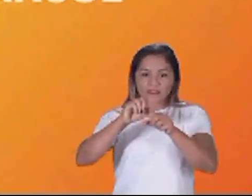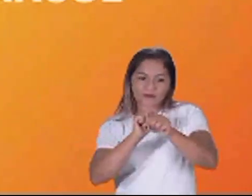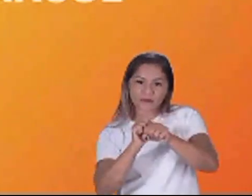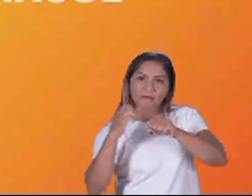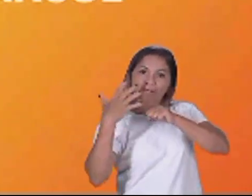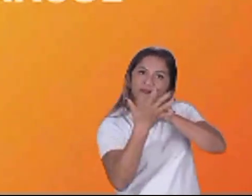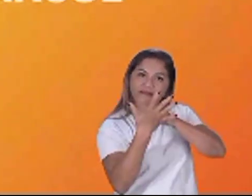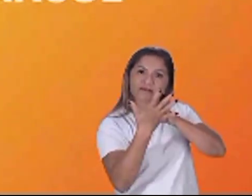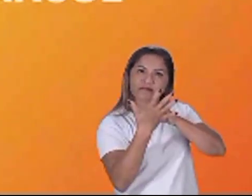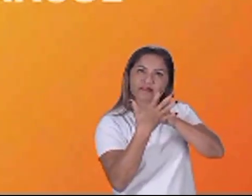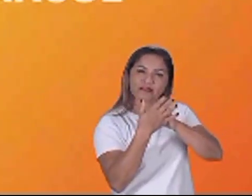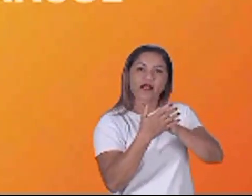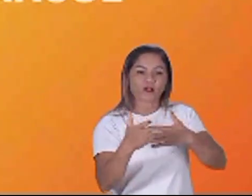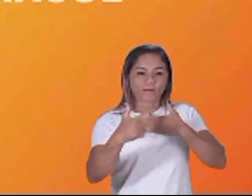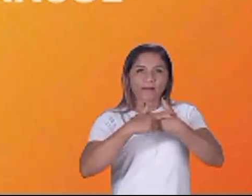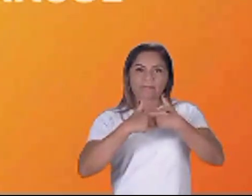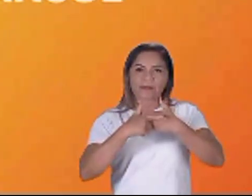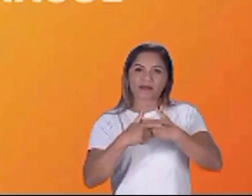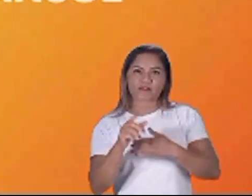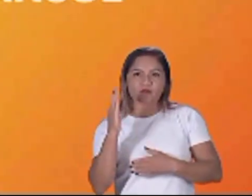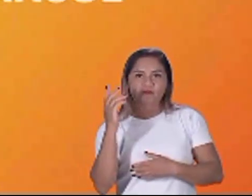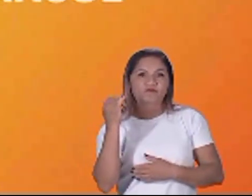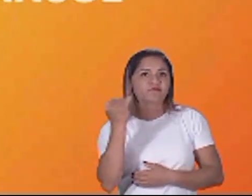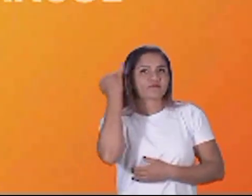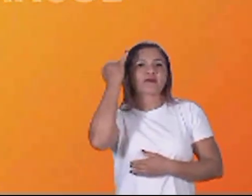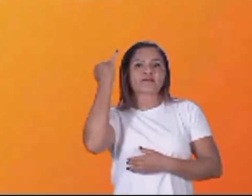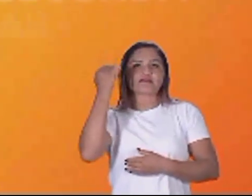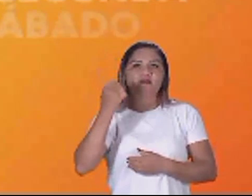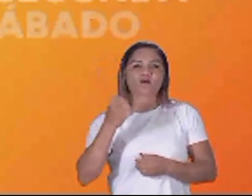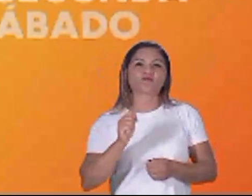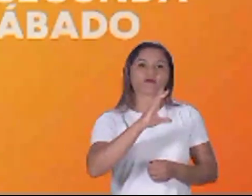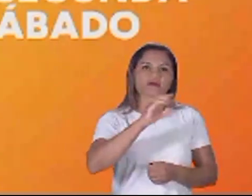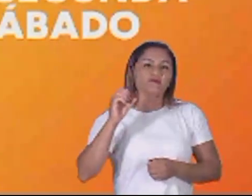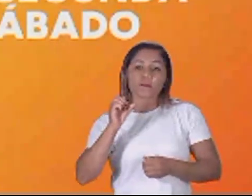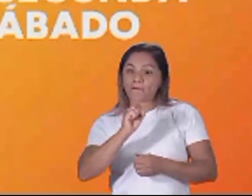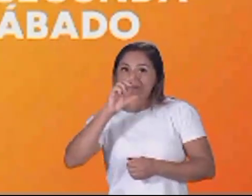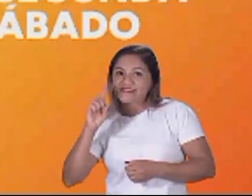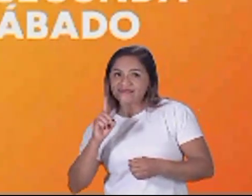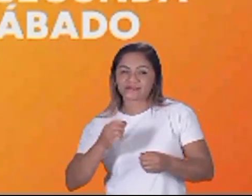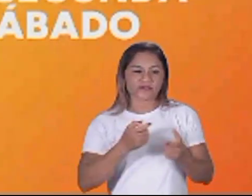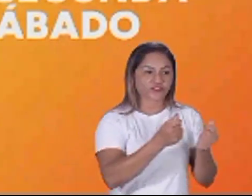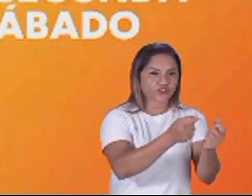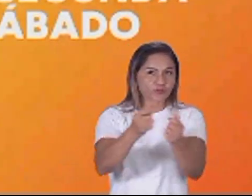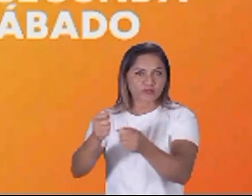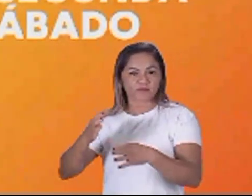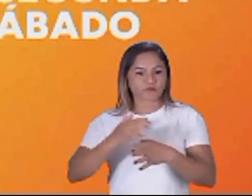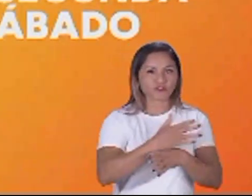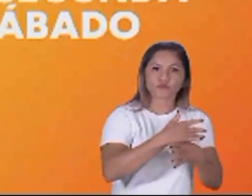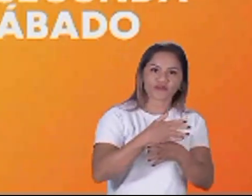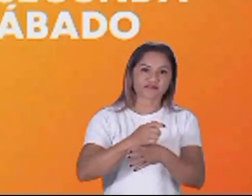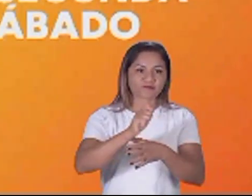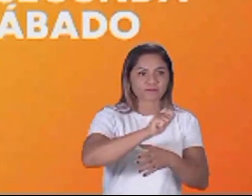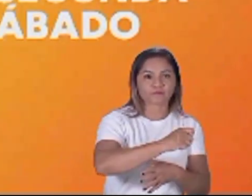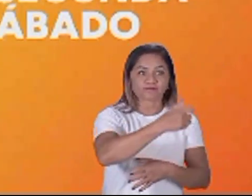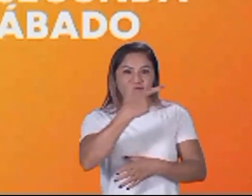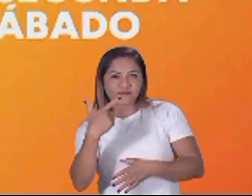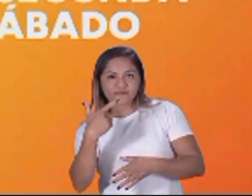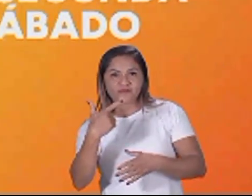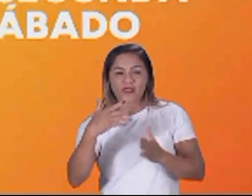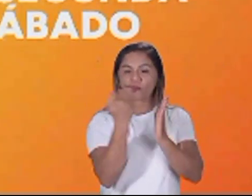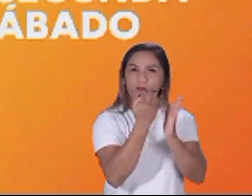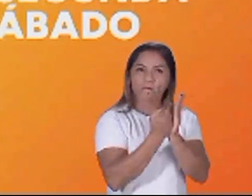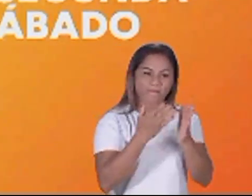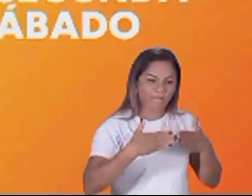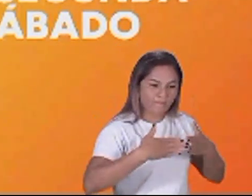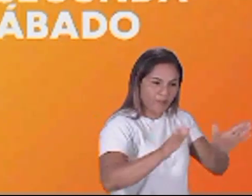renovar e aumentar o Transol vamos ampliar o horário do serviço até as onze horas da noite